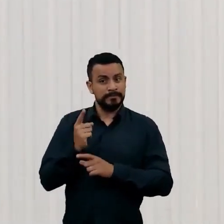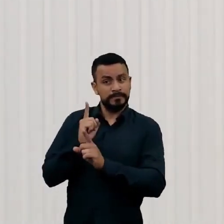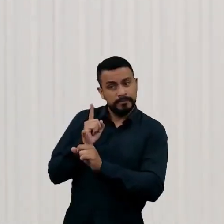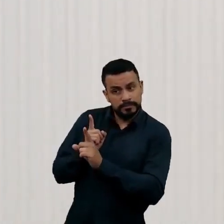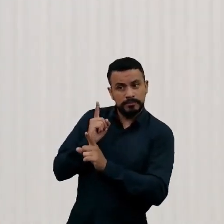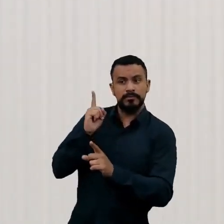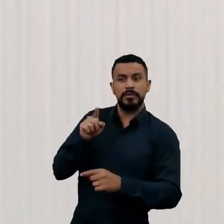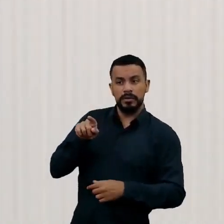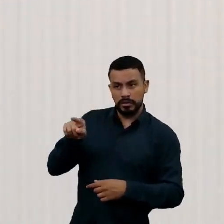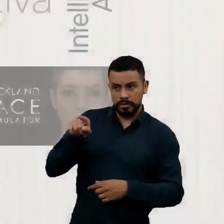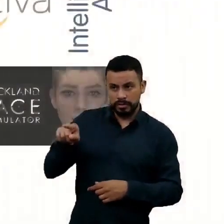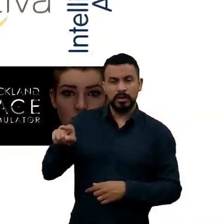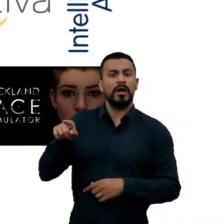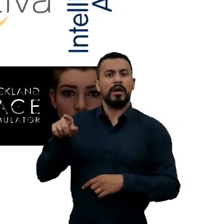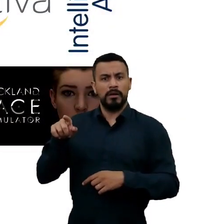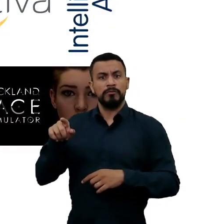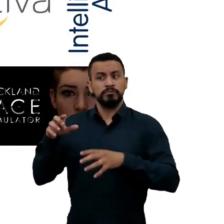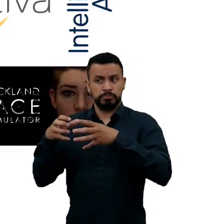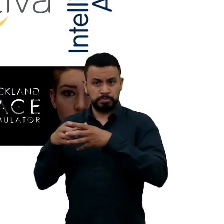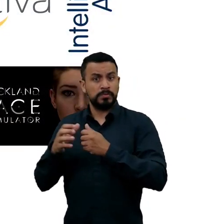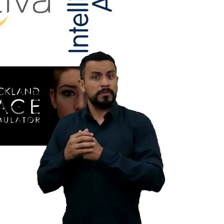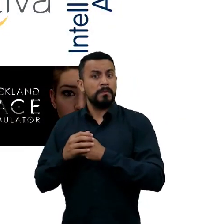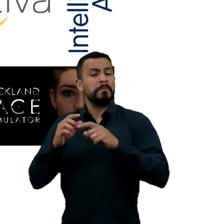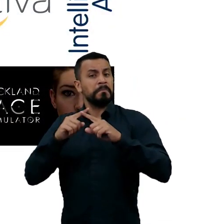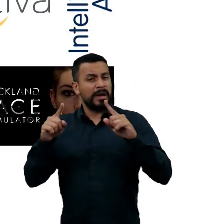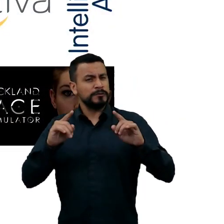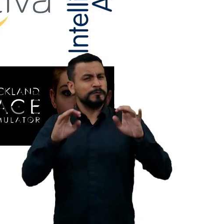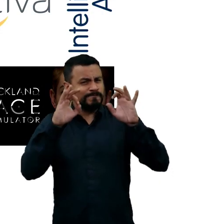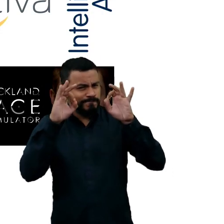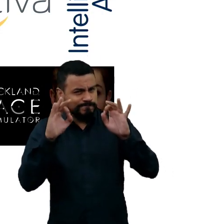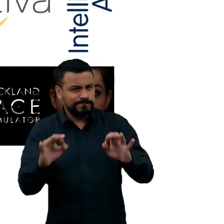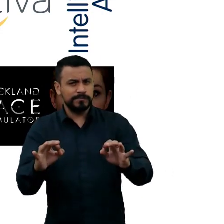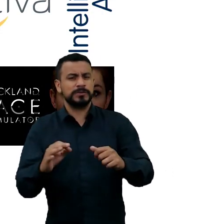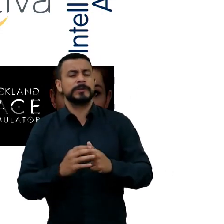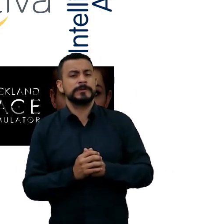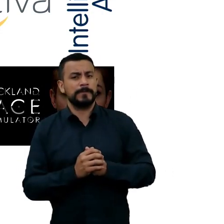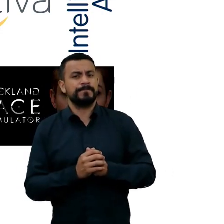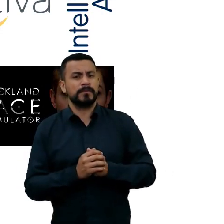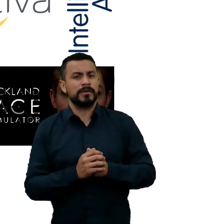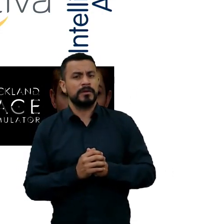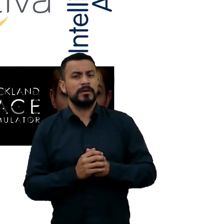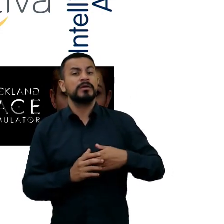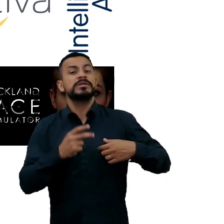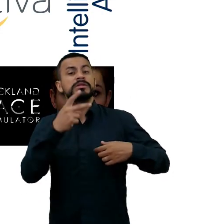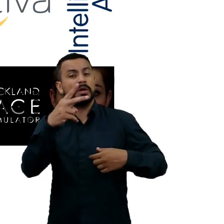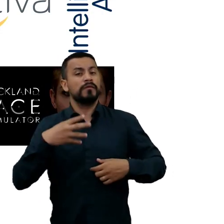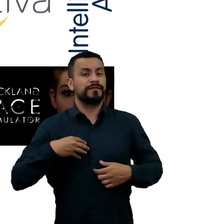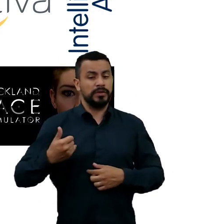domínio cognitivo? Talvez não. Mas eu tenho certeza que o nosso filho de 5 anos de idade,